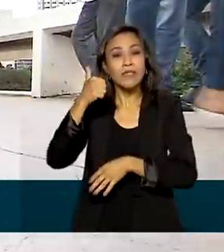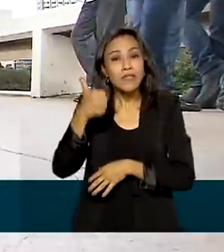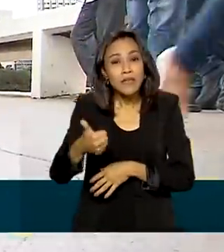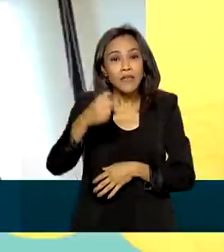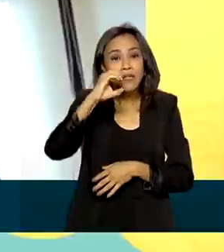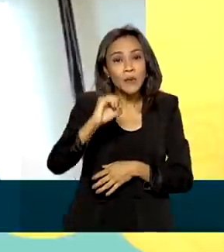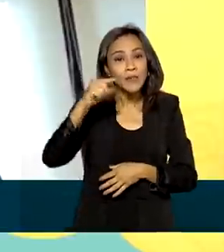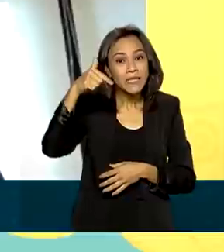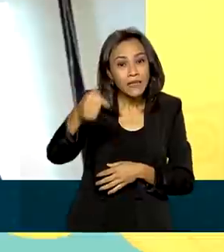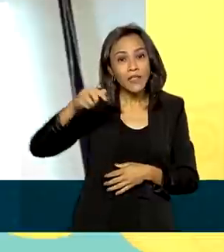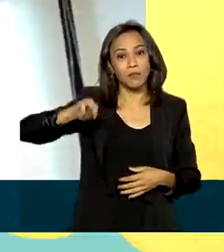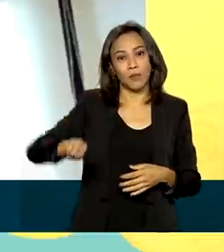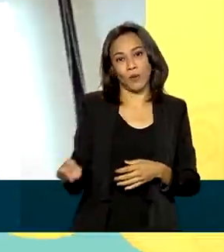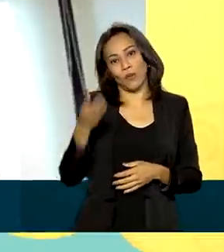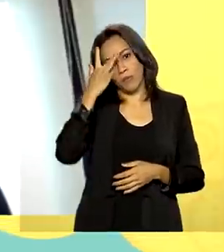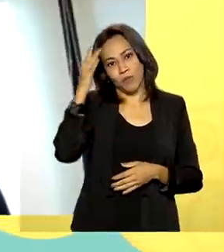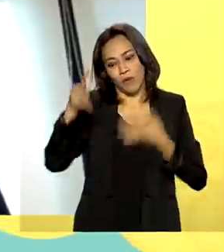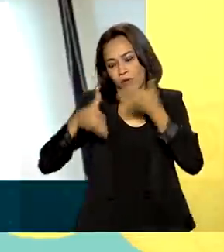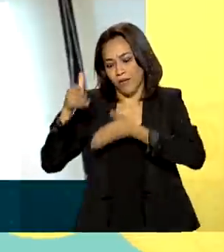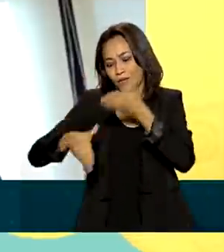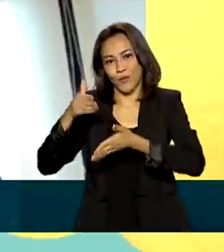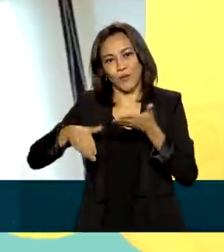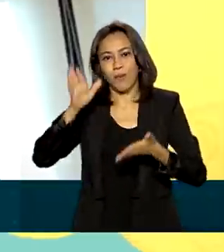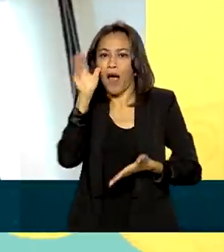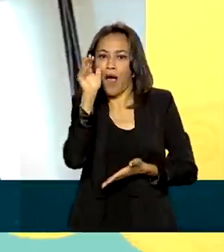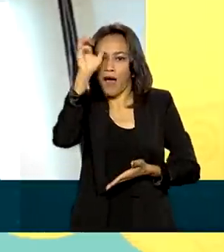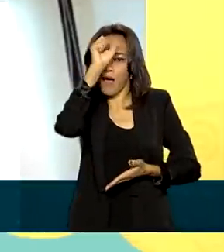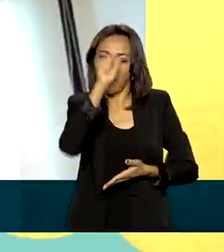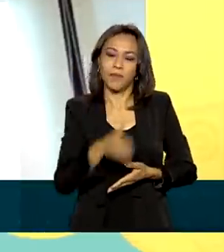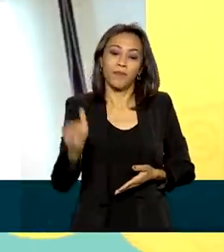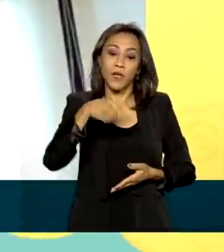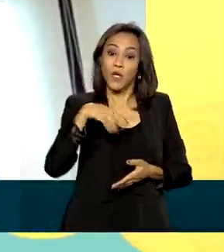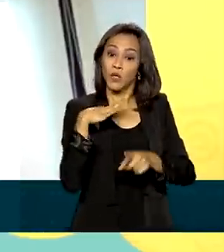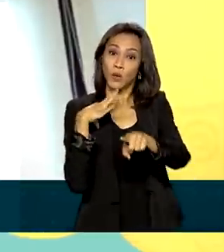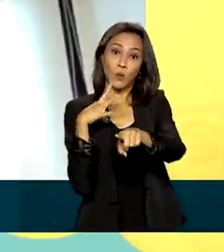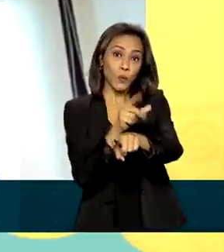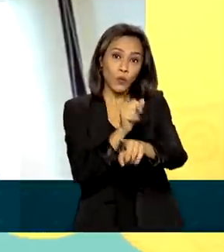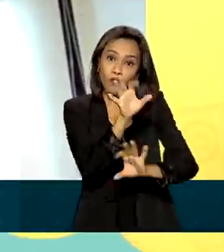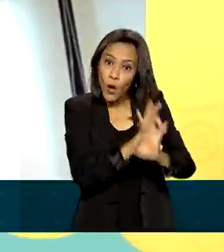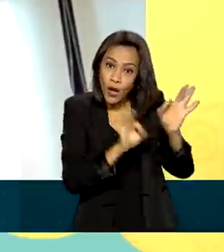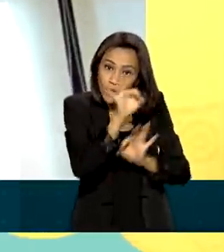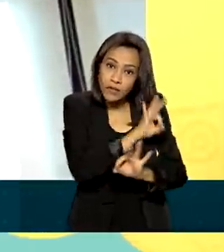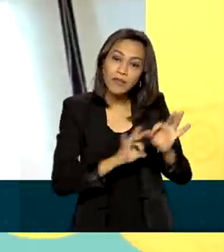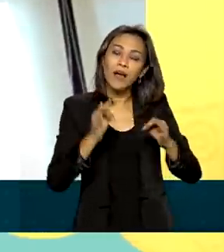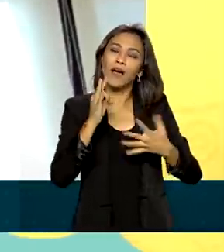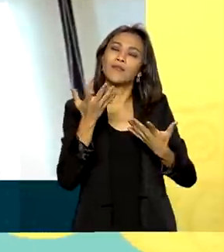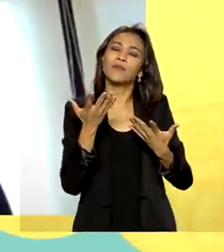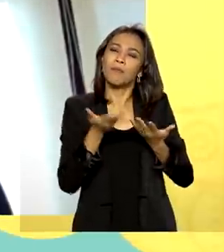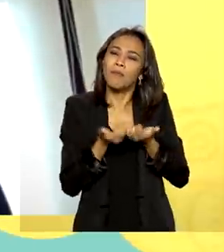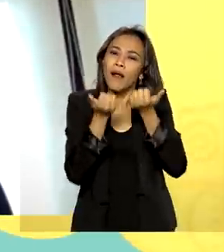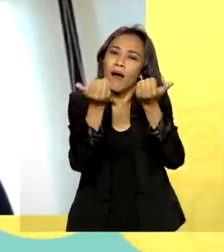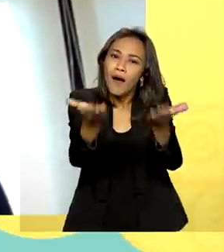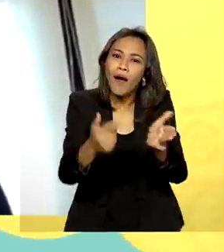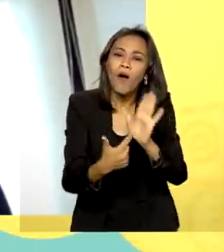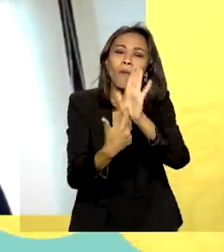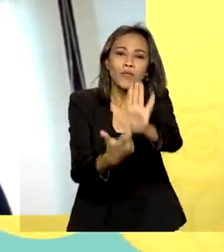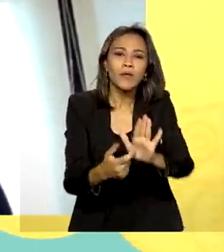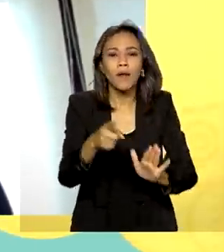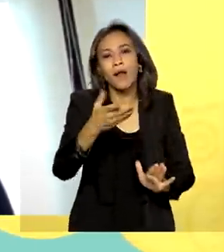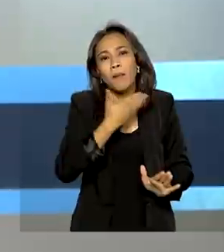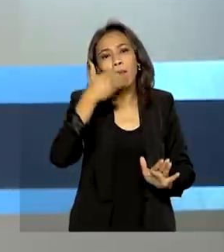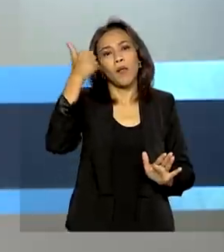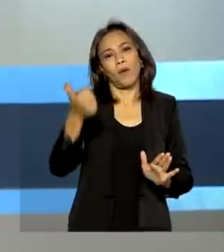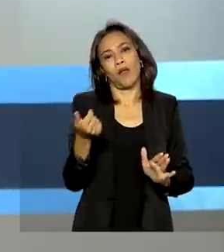pessoas. Tudo foi planejado com cuidado e com muito carinho para que vocês encontrem verdadeiras oportunidades para melhorar sua saúde